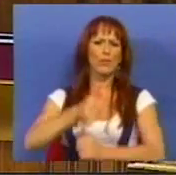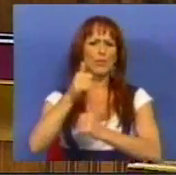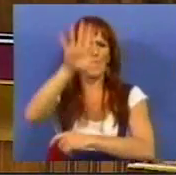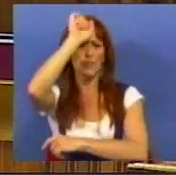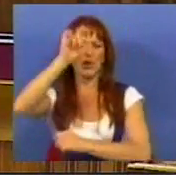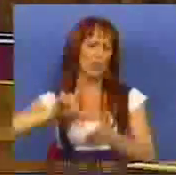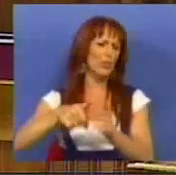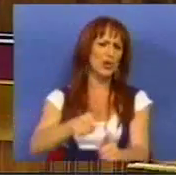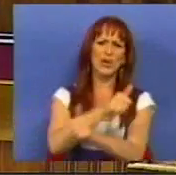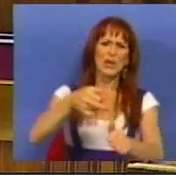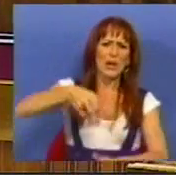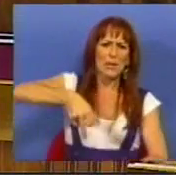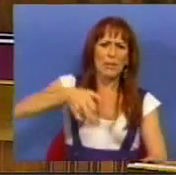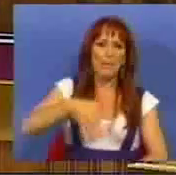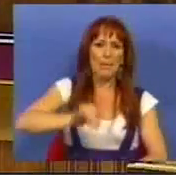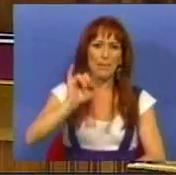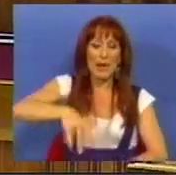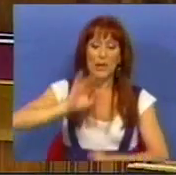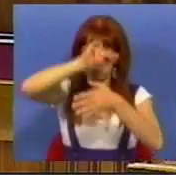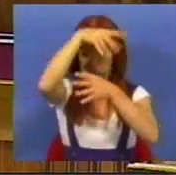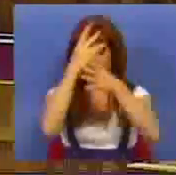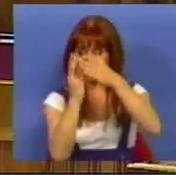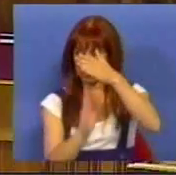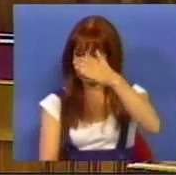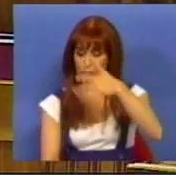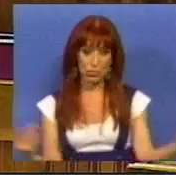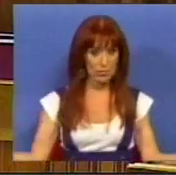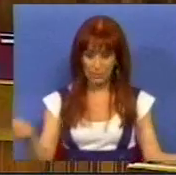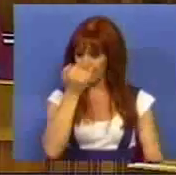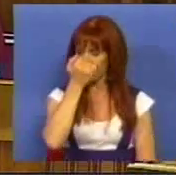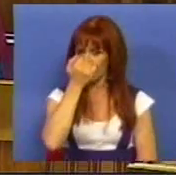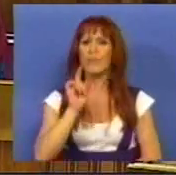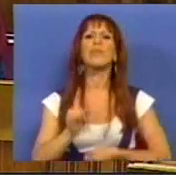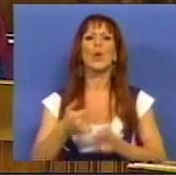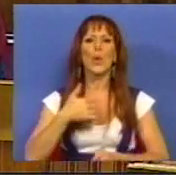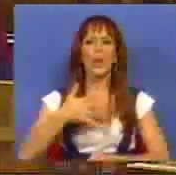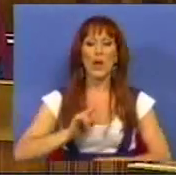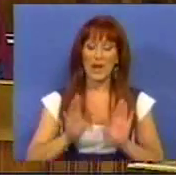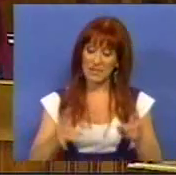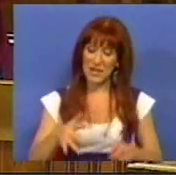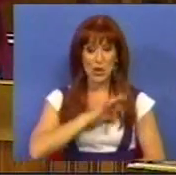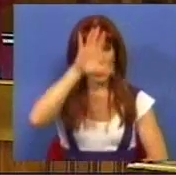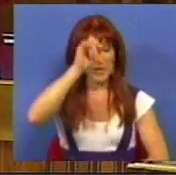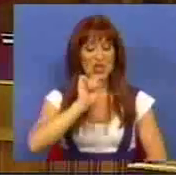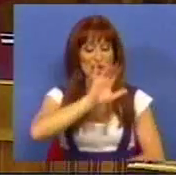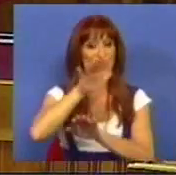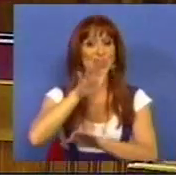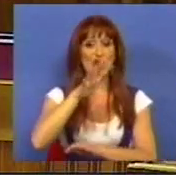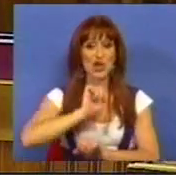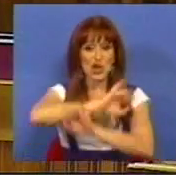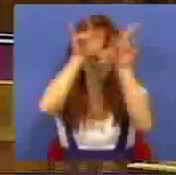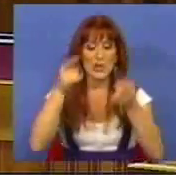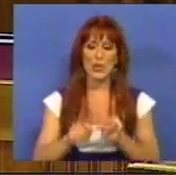grande projeto PIN que naufragou literalmente. O que eu quero, e é preciso que o Ministro nos esclareça,